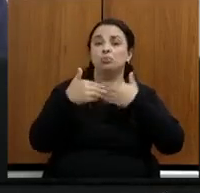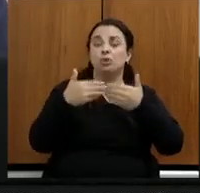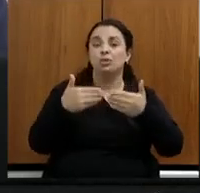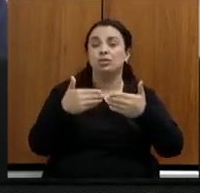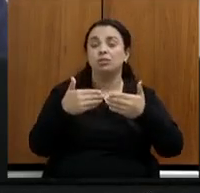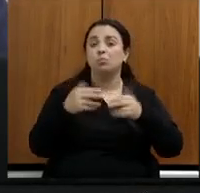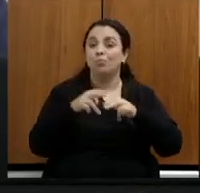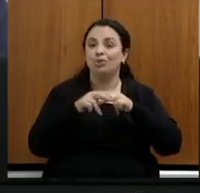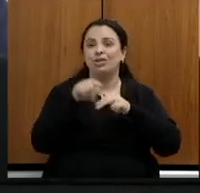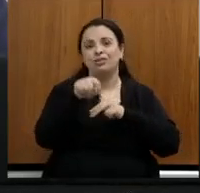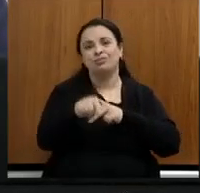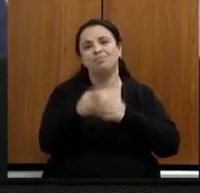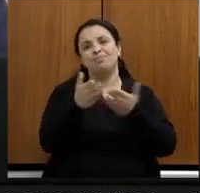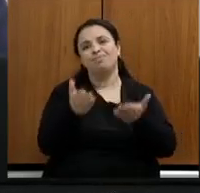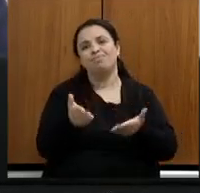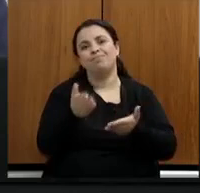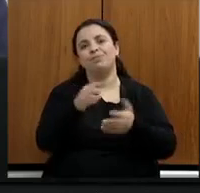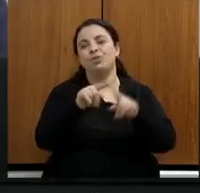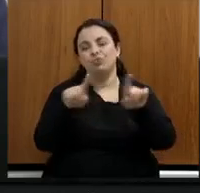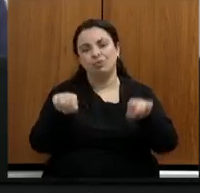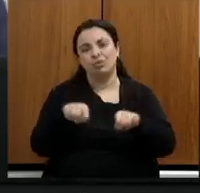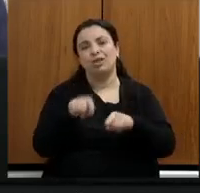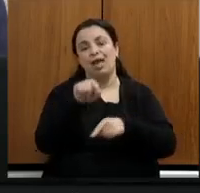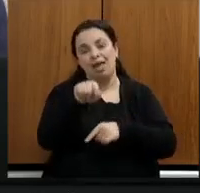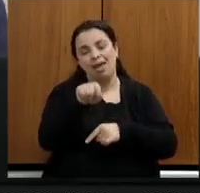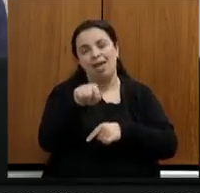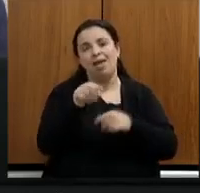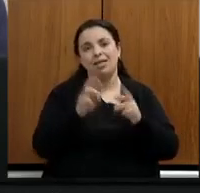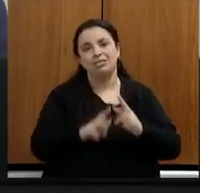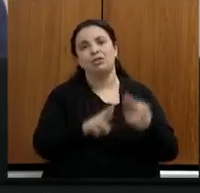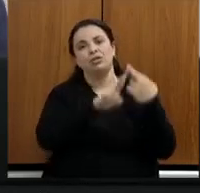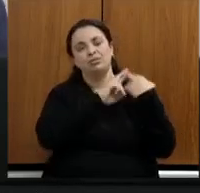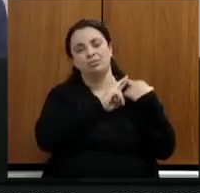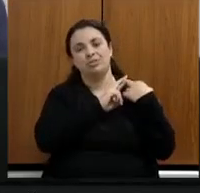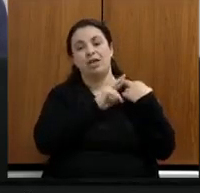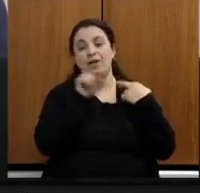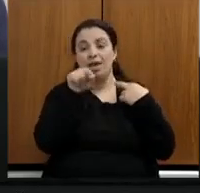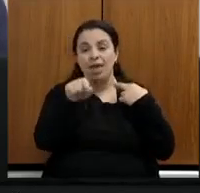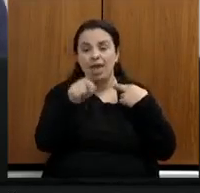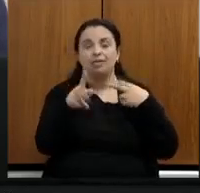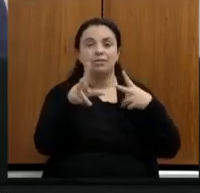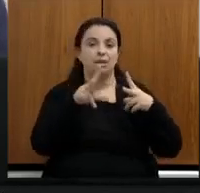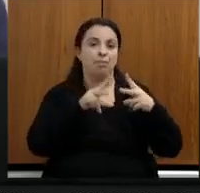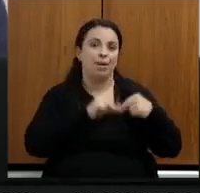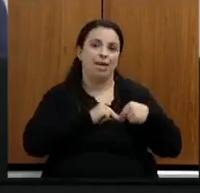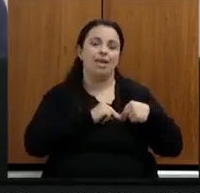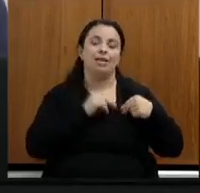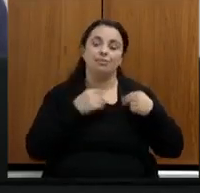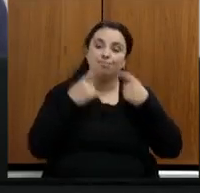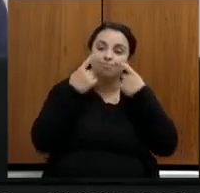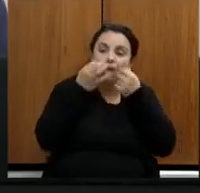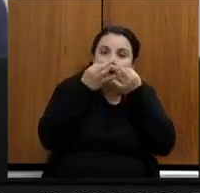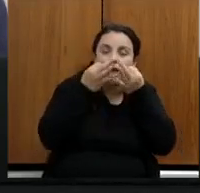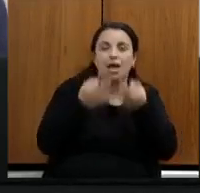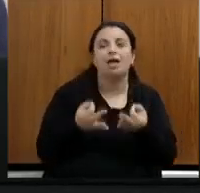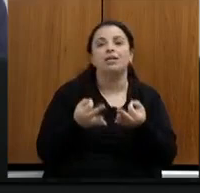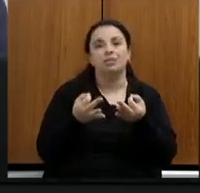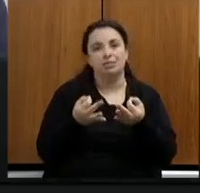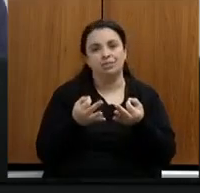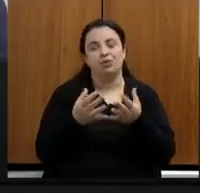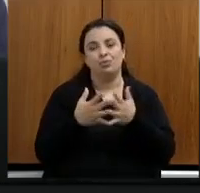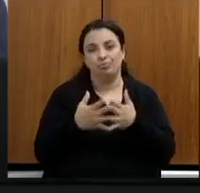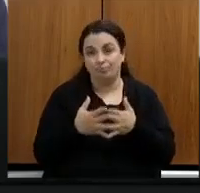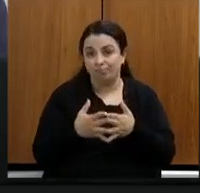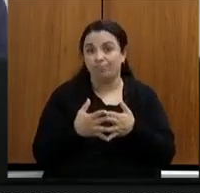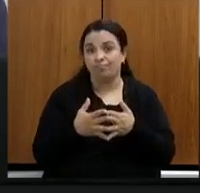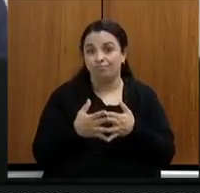servidores são feitos pelos servidores e são eles que merecem agora a nossa atenção então Marília